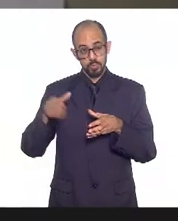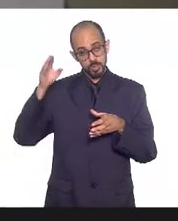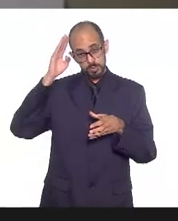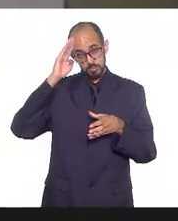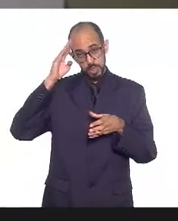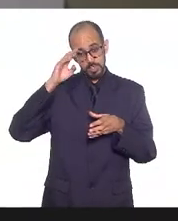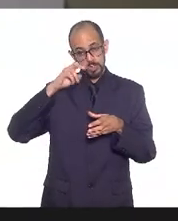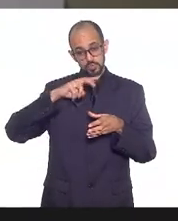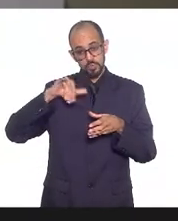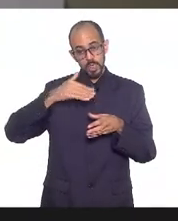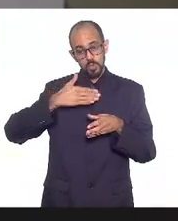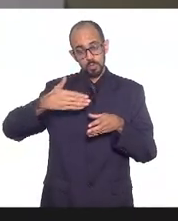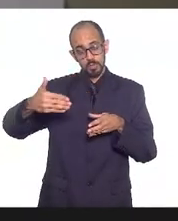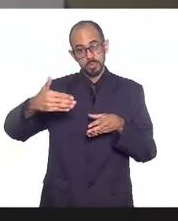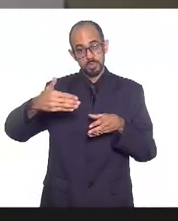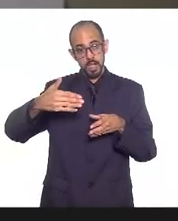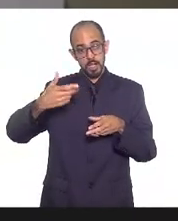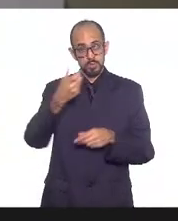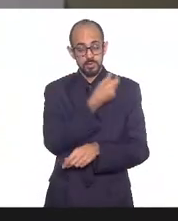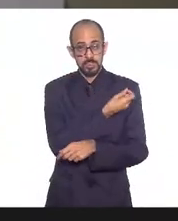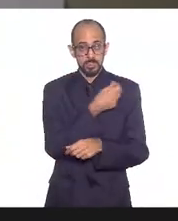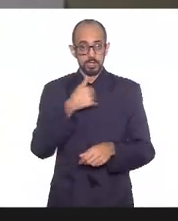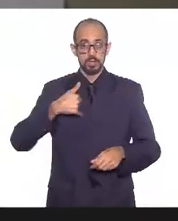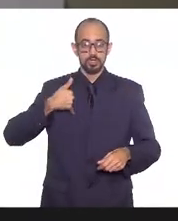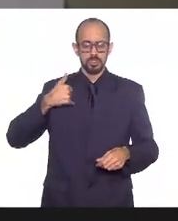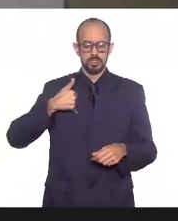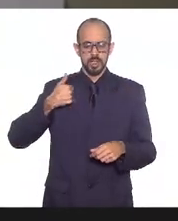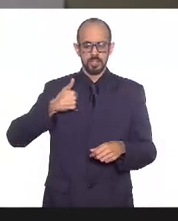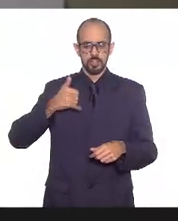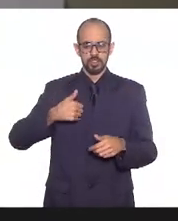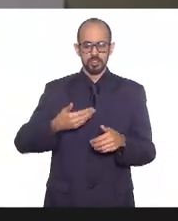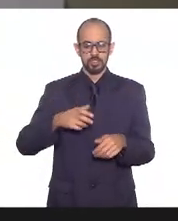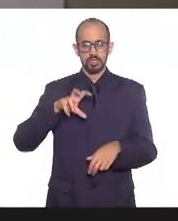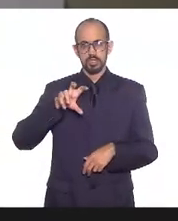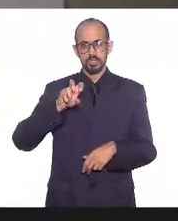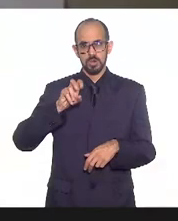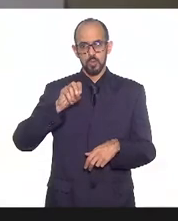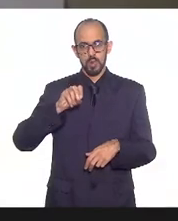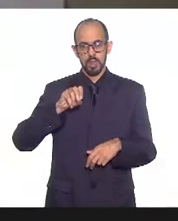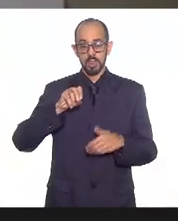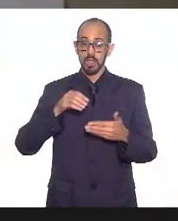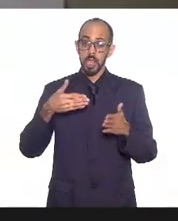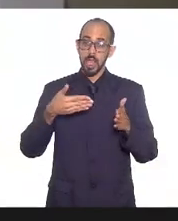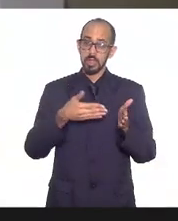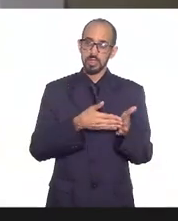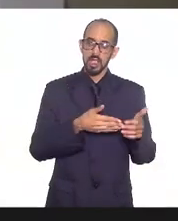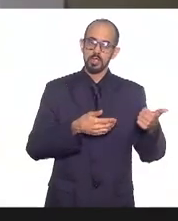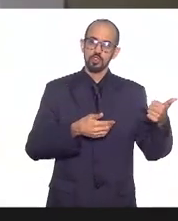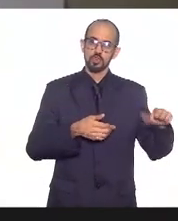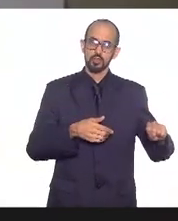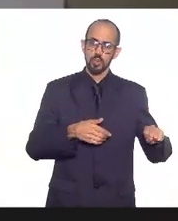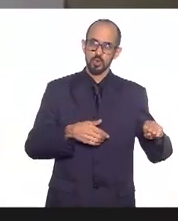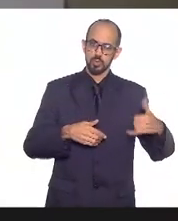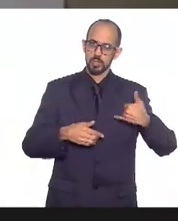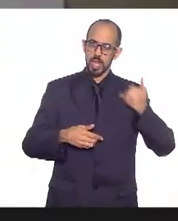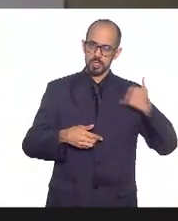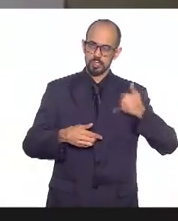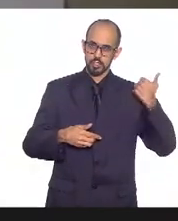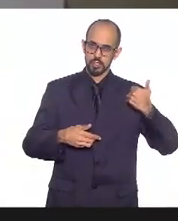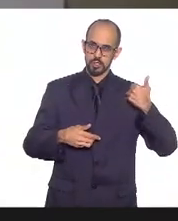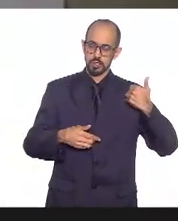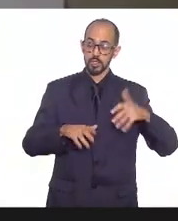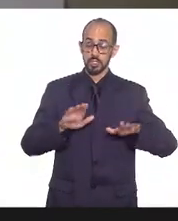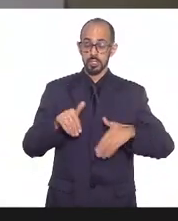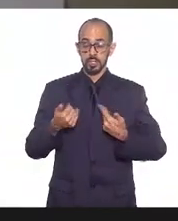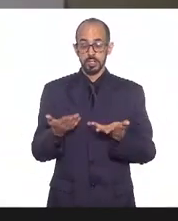iniciar a vacinação por idade até de 50 a 18 anos né é e